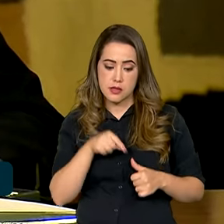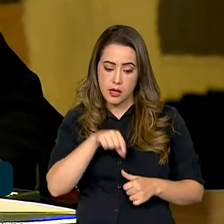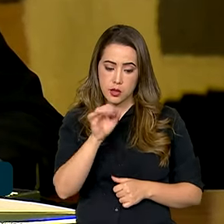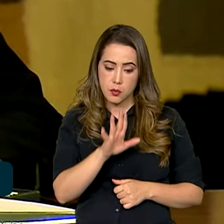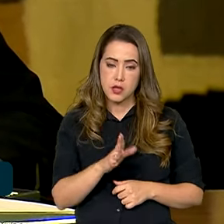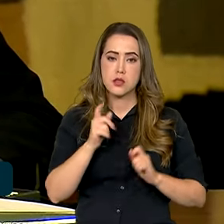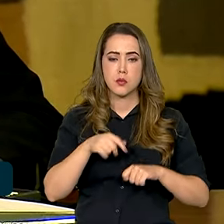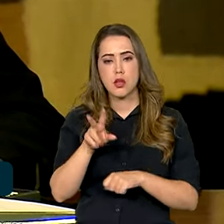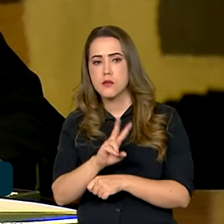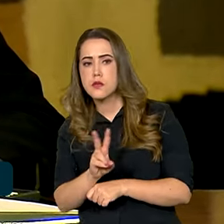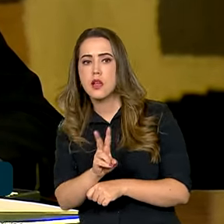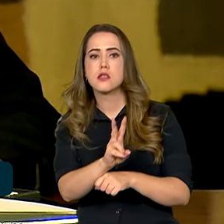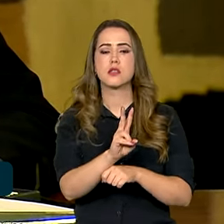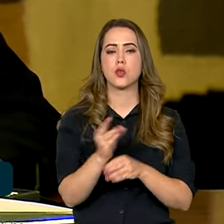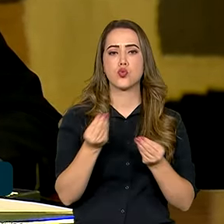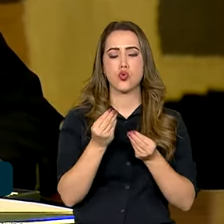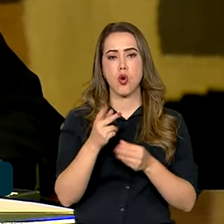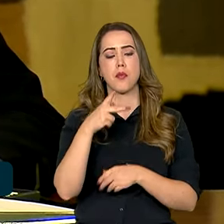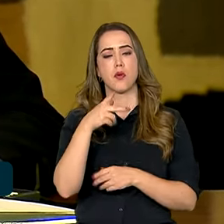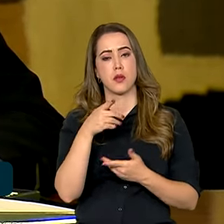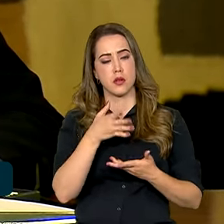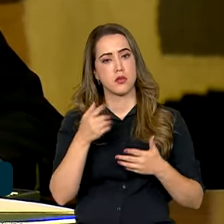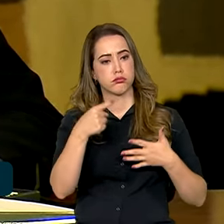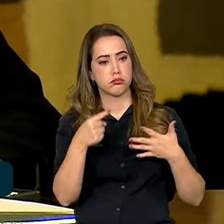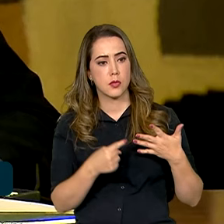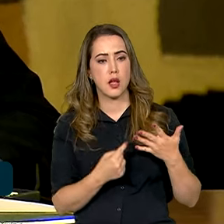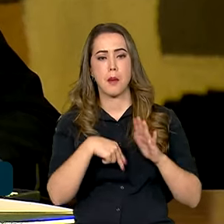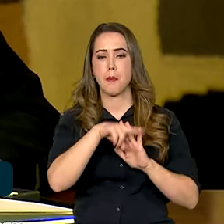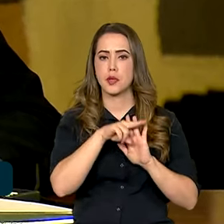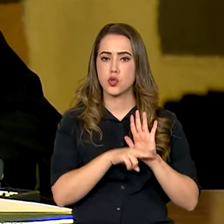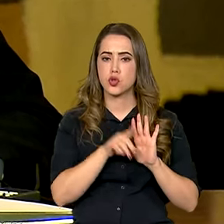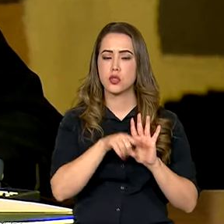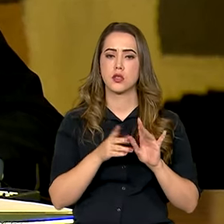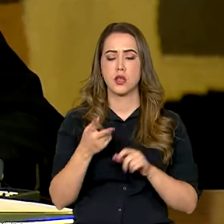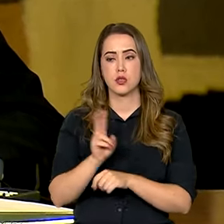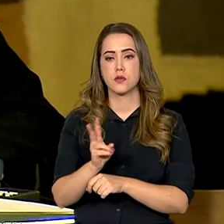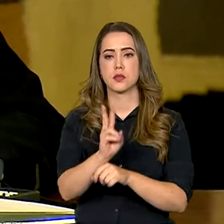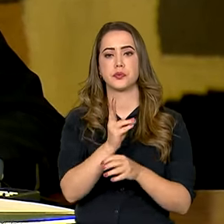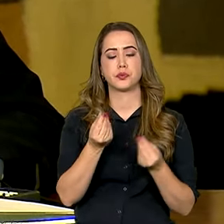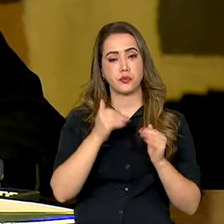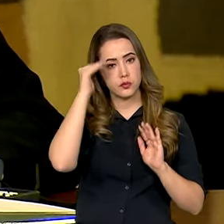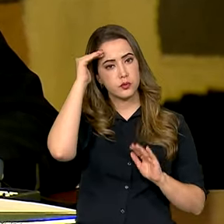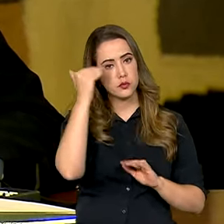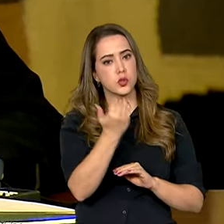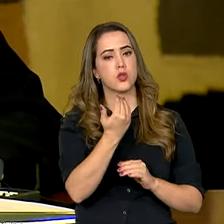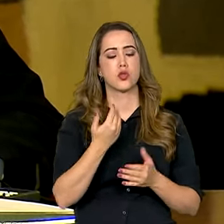atividade de supervisão da implementação de medidas provisórias e de supervisão de cumprimento de sentenças.